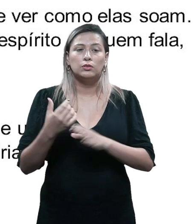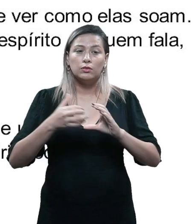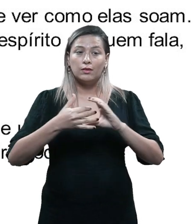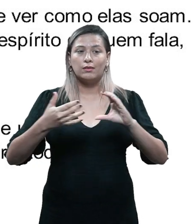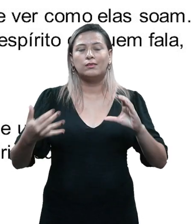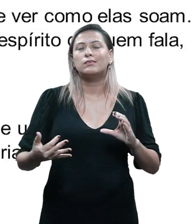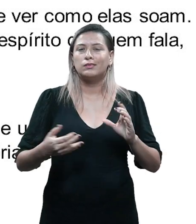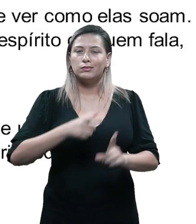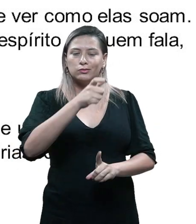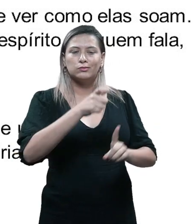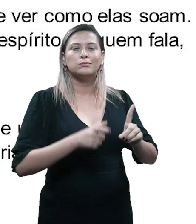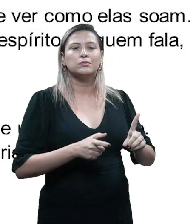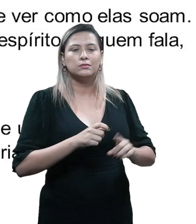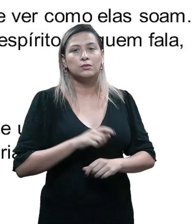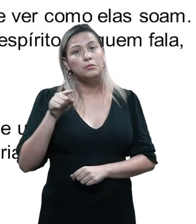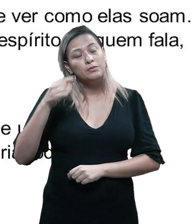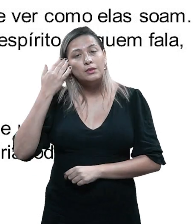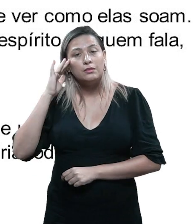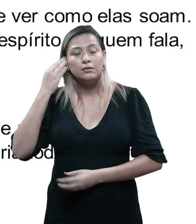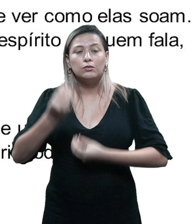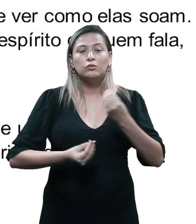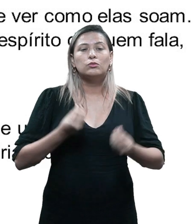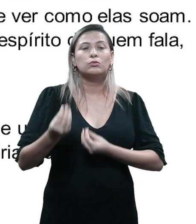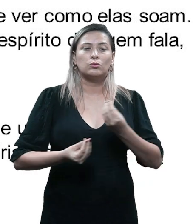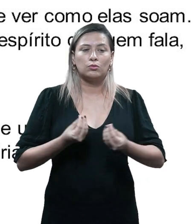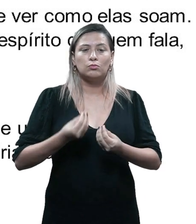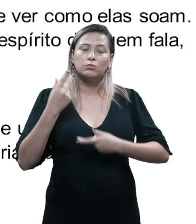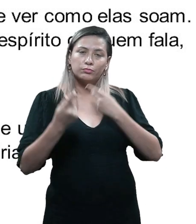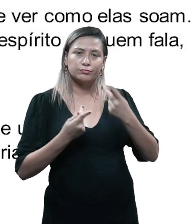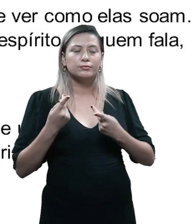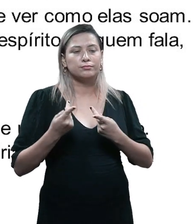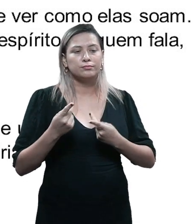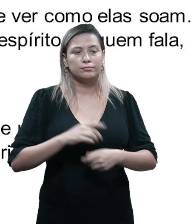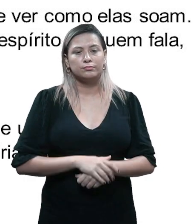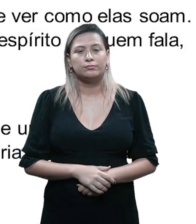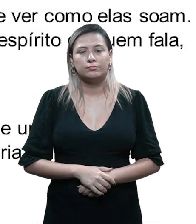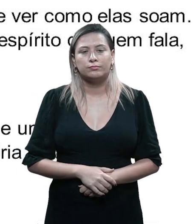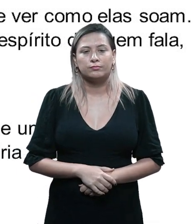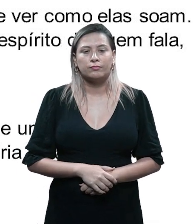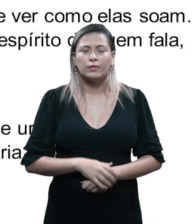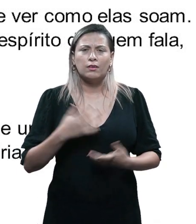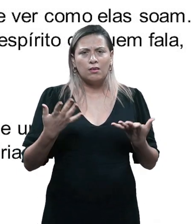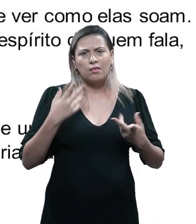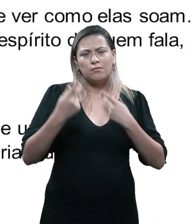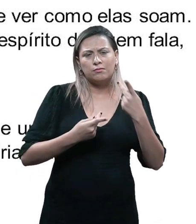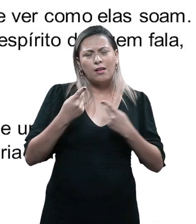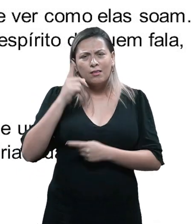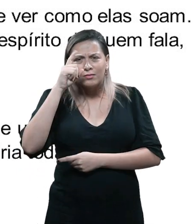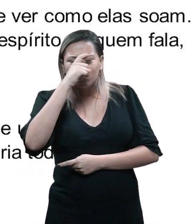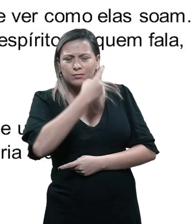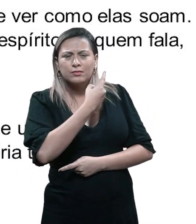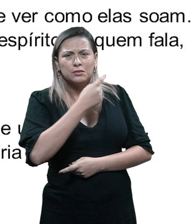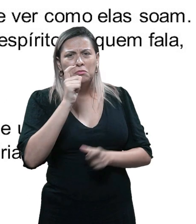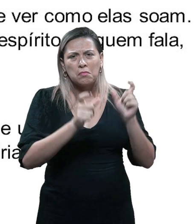dessa caracterização dos personagens para você entender como esse personagem fala. Você não pode colocar